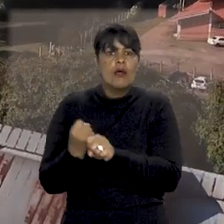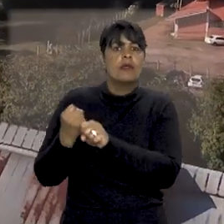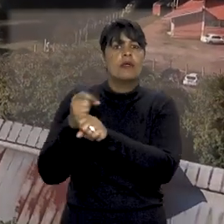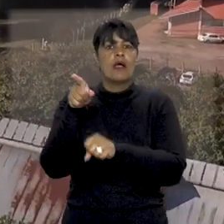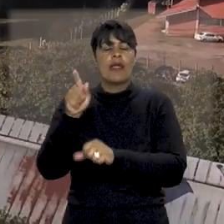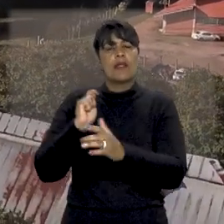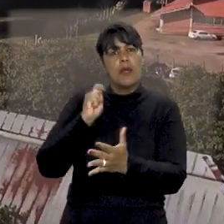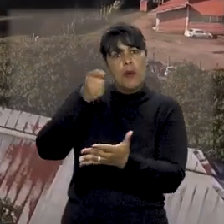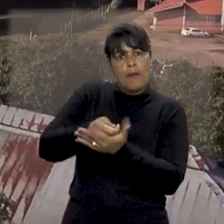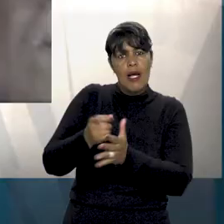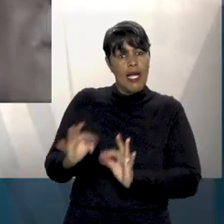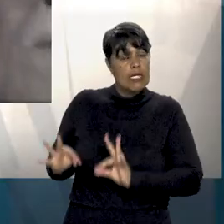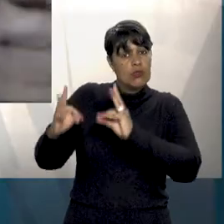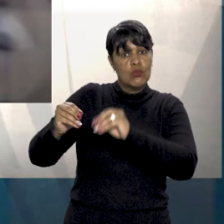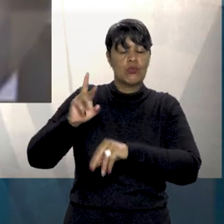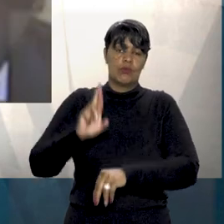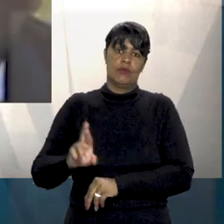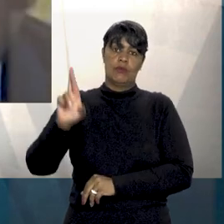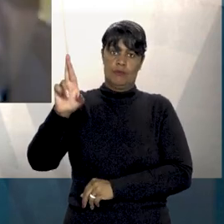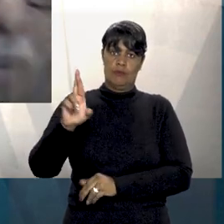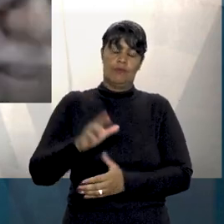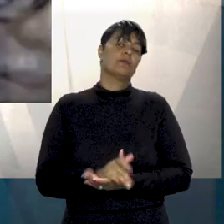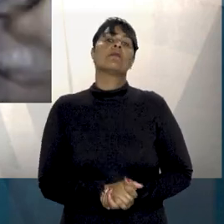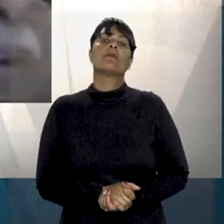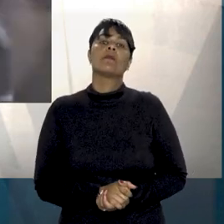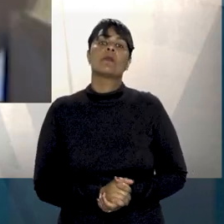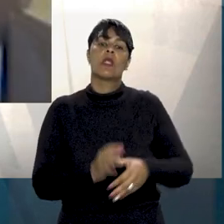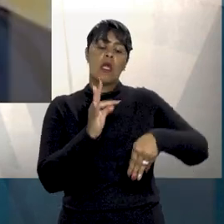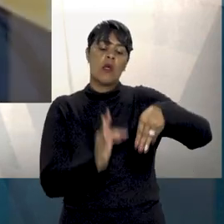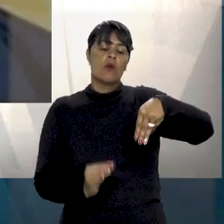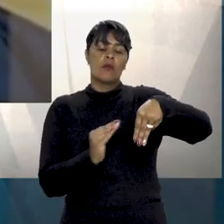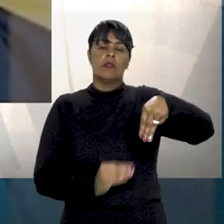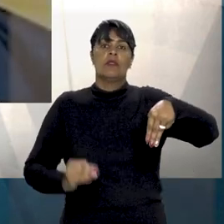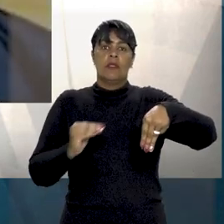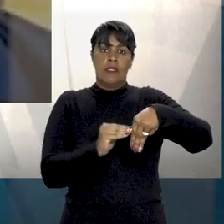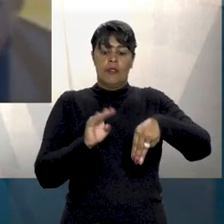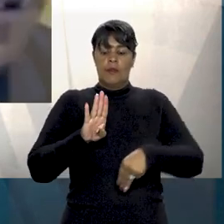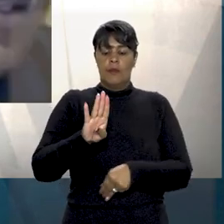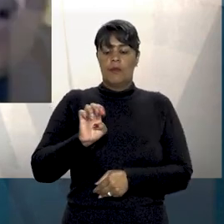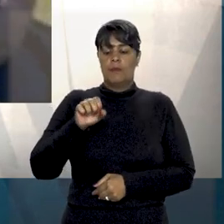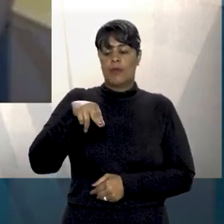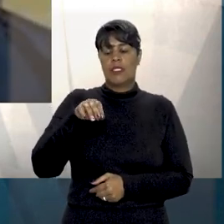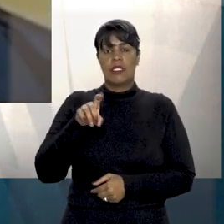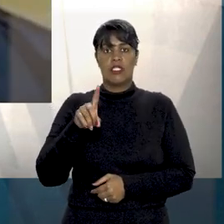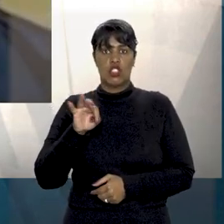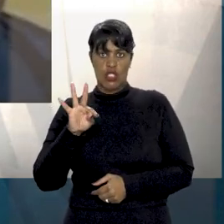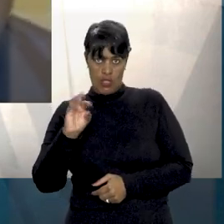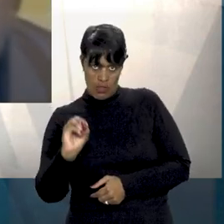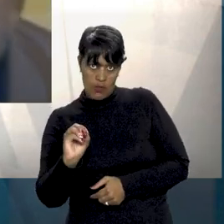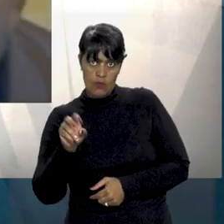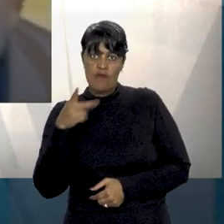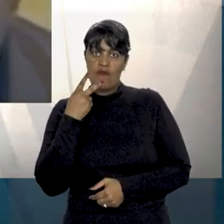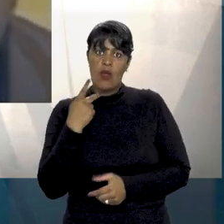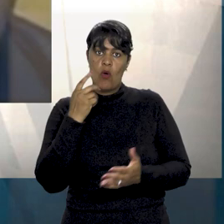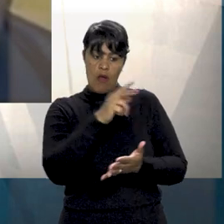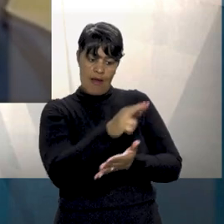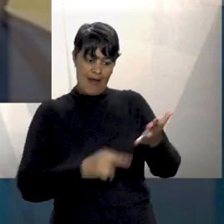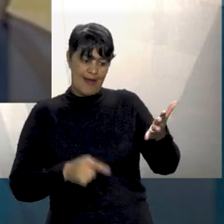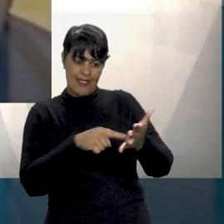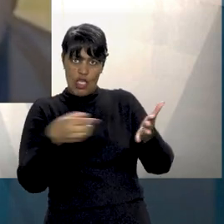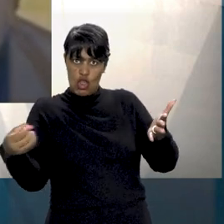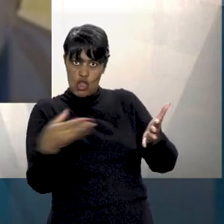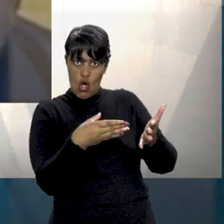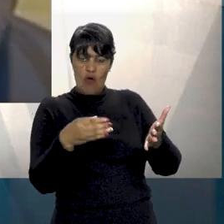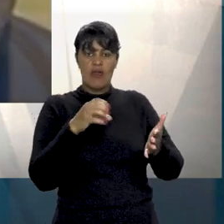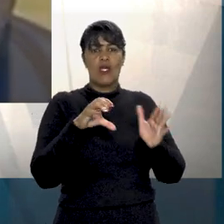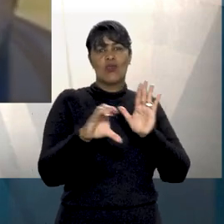pagamento da dívida inscrita. O relator ministro Benedito Gonçalves destacou que, com a nova redação do artigo 185 do